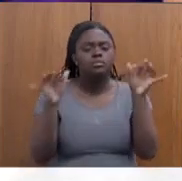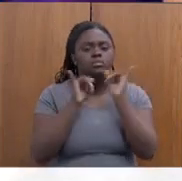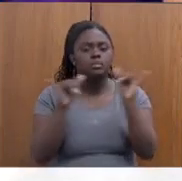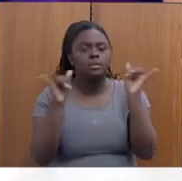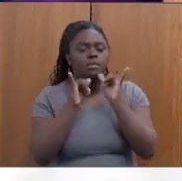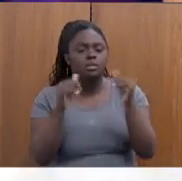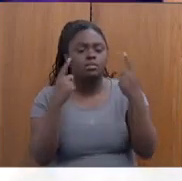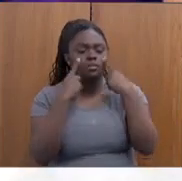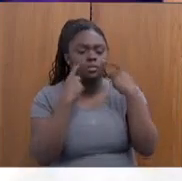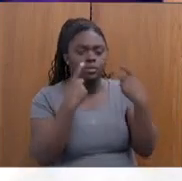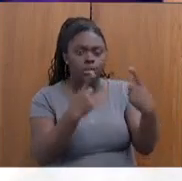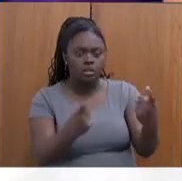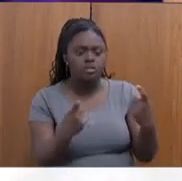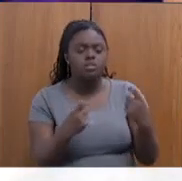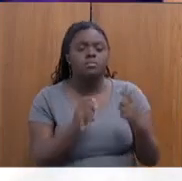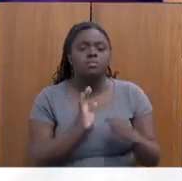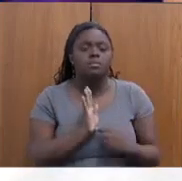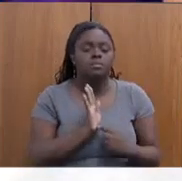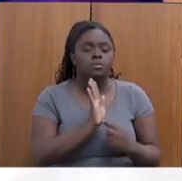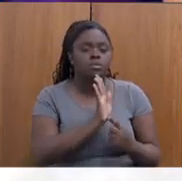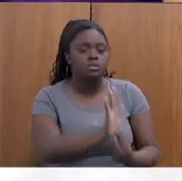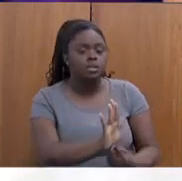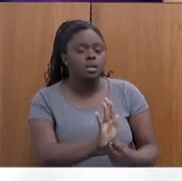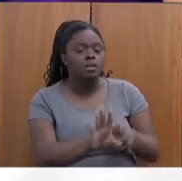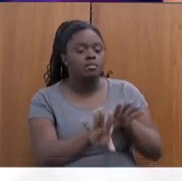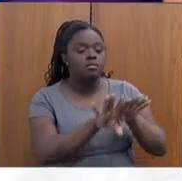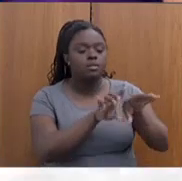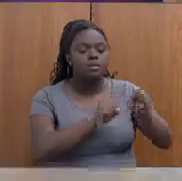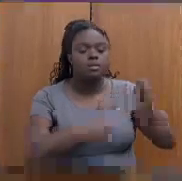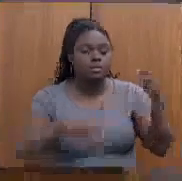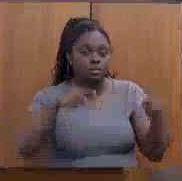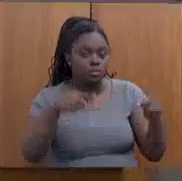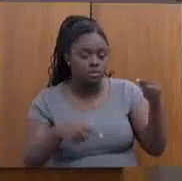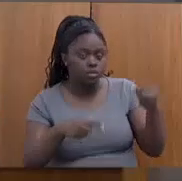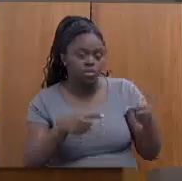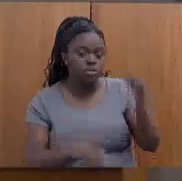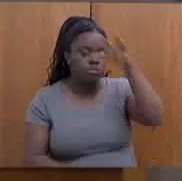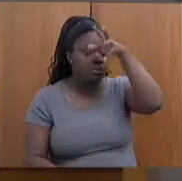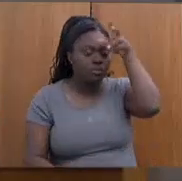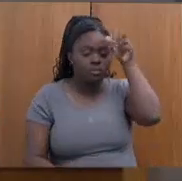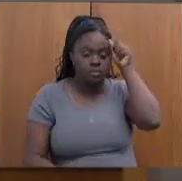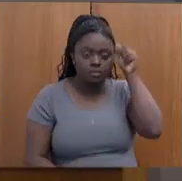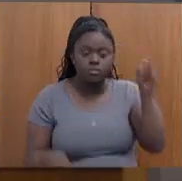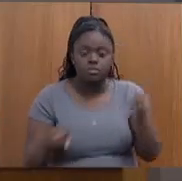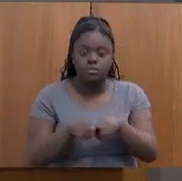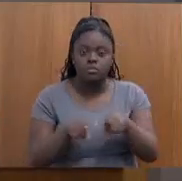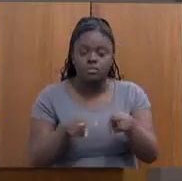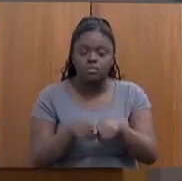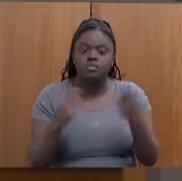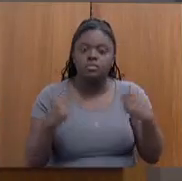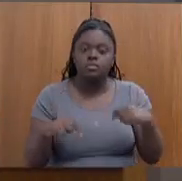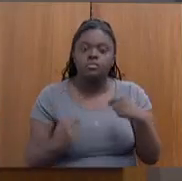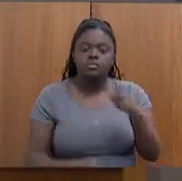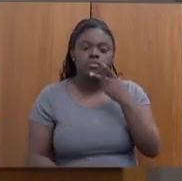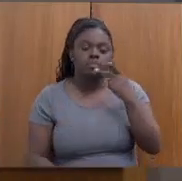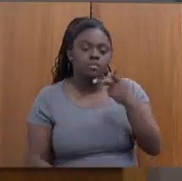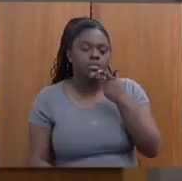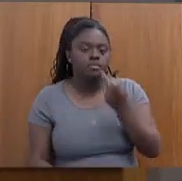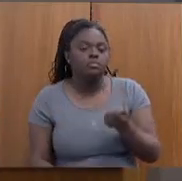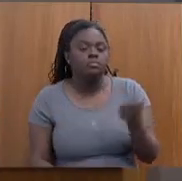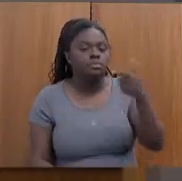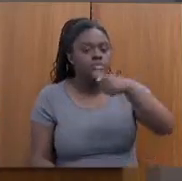violências sofridas para subsidiar a formulação de políticas públicas. Não posso deixar de falar do relançamento da campanha